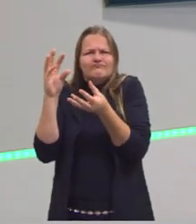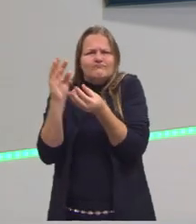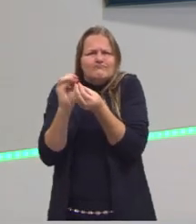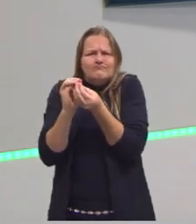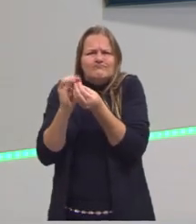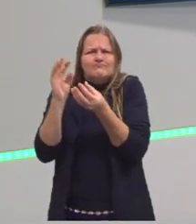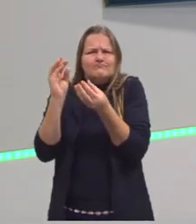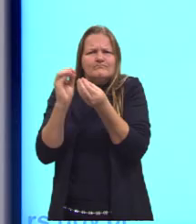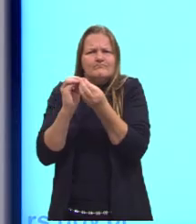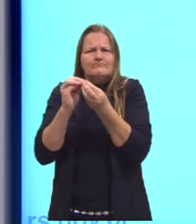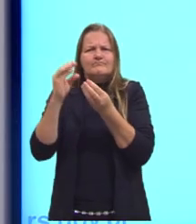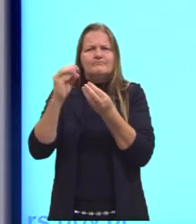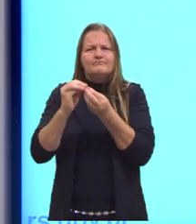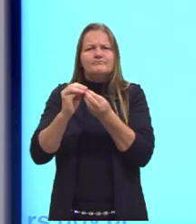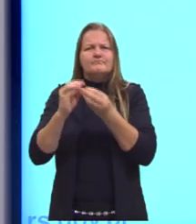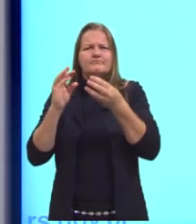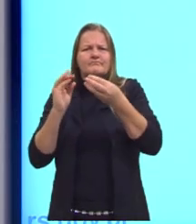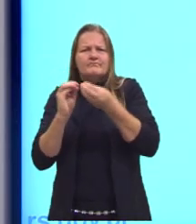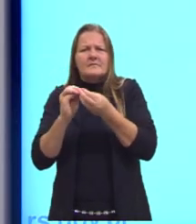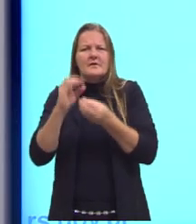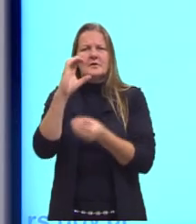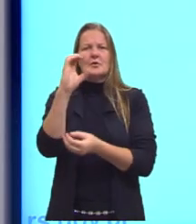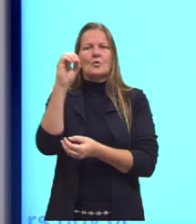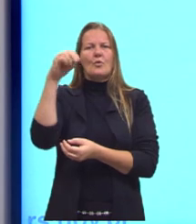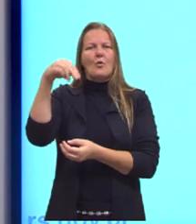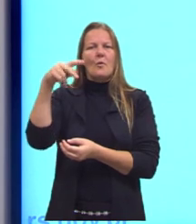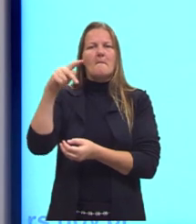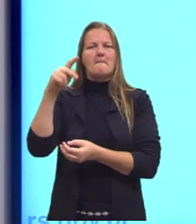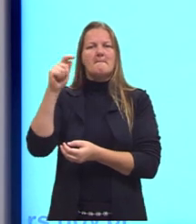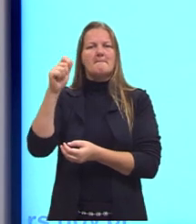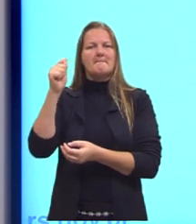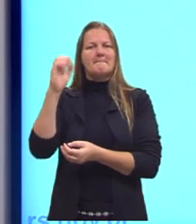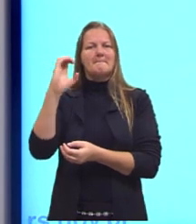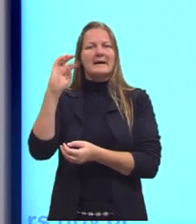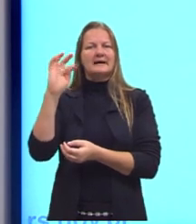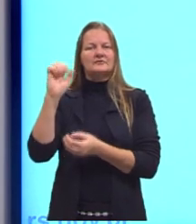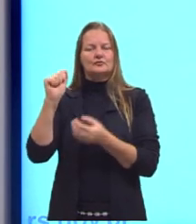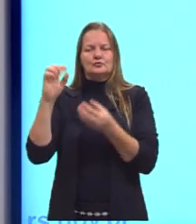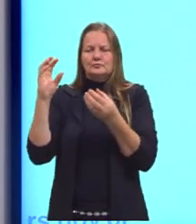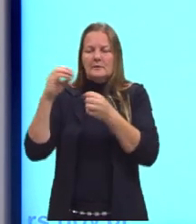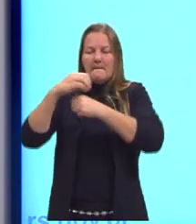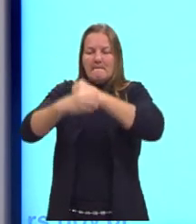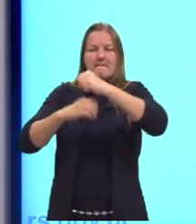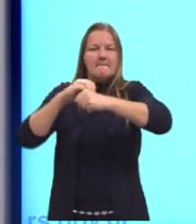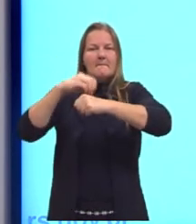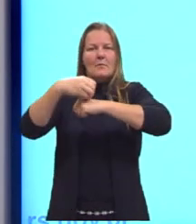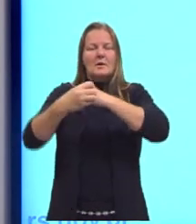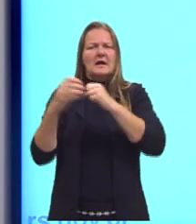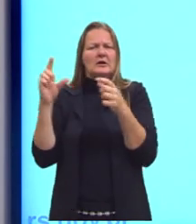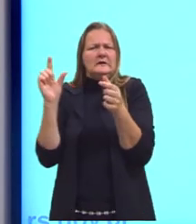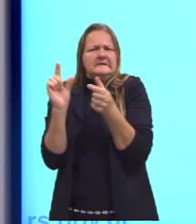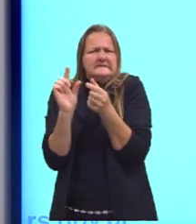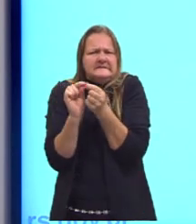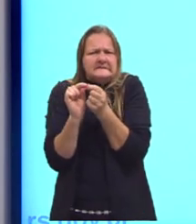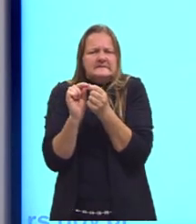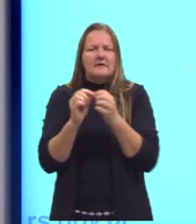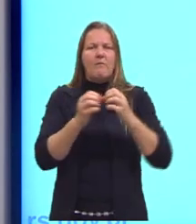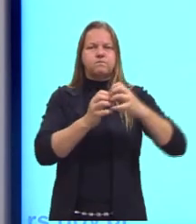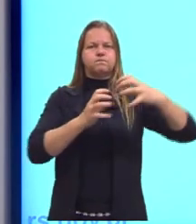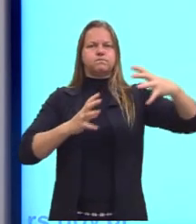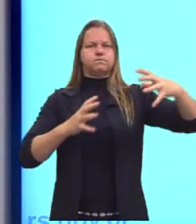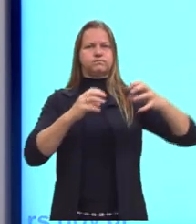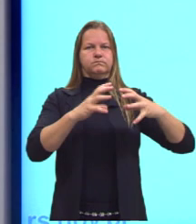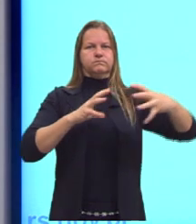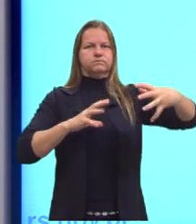chumbo estão mais compactadas, elas estão mais próximas umas das outras. E o do algodão, não. Elas estão mais longes.